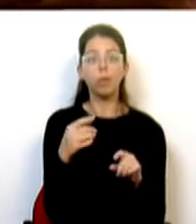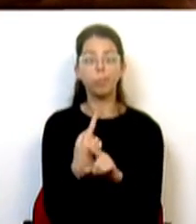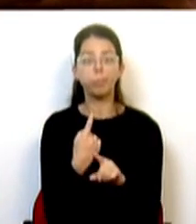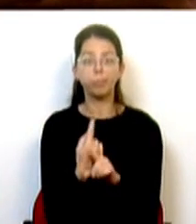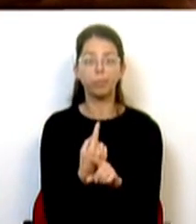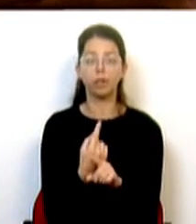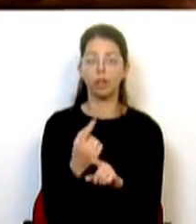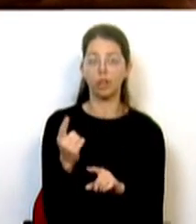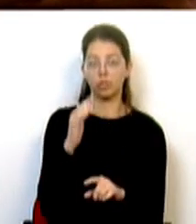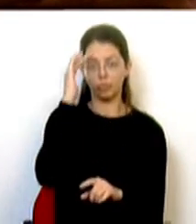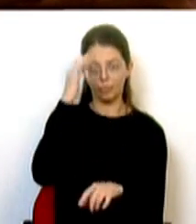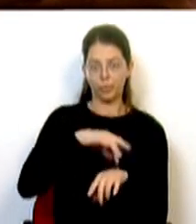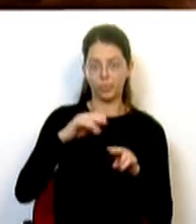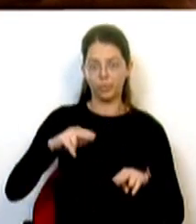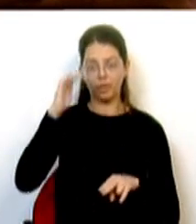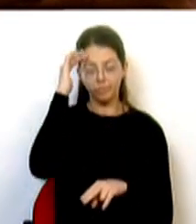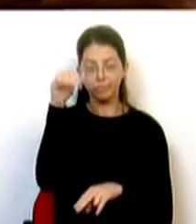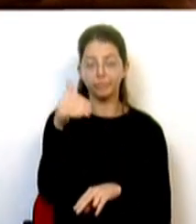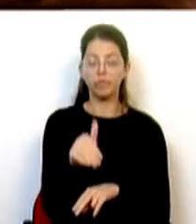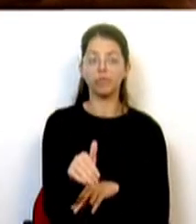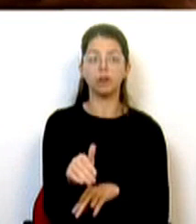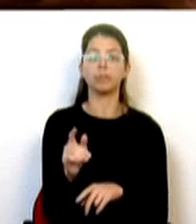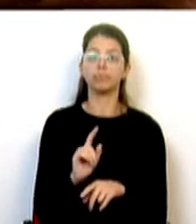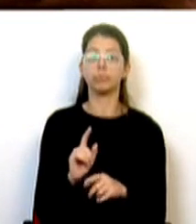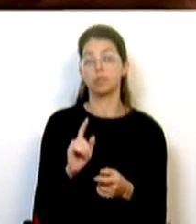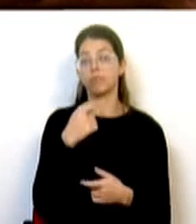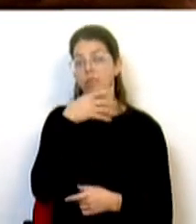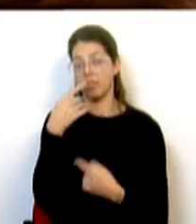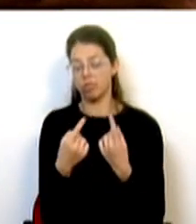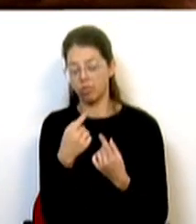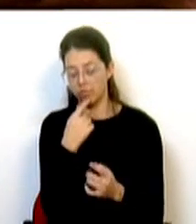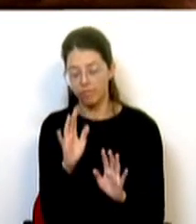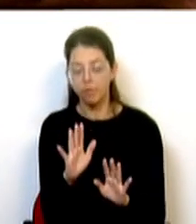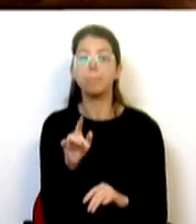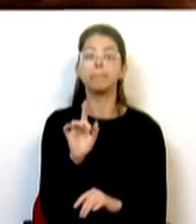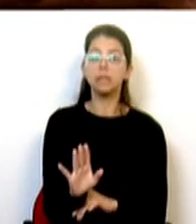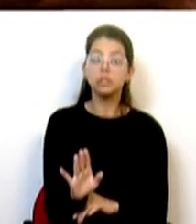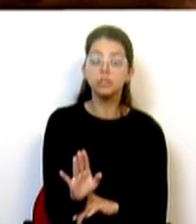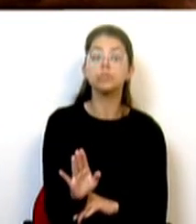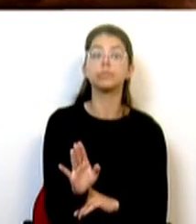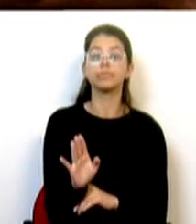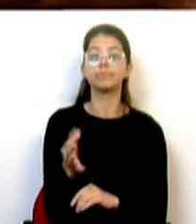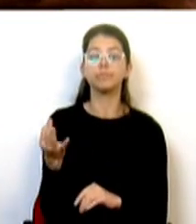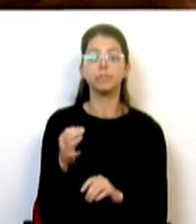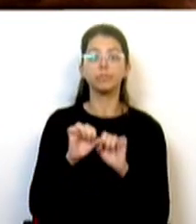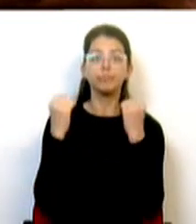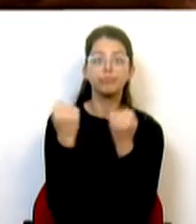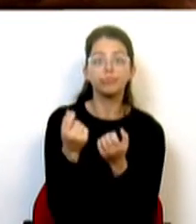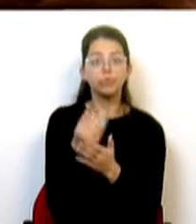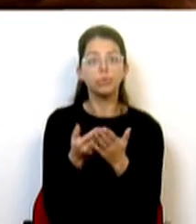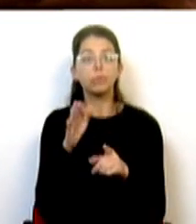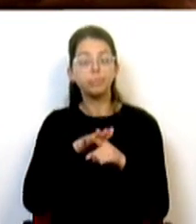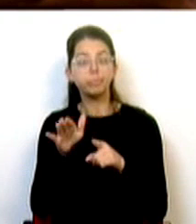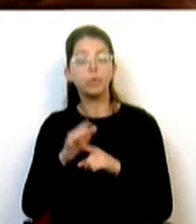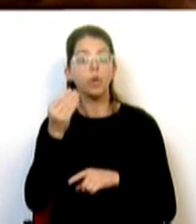localização do futuro hospital e, ao contrário do que alguns dizem, mas tendo também em conta os impactos sociais e económicos do mesmo,